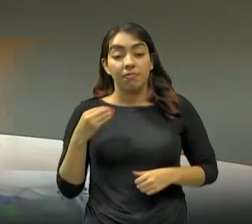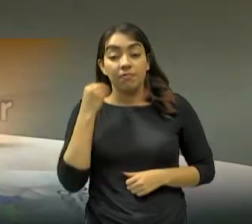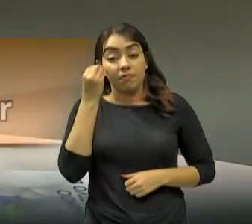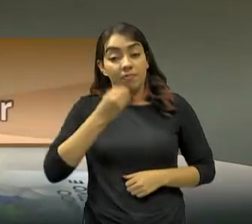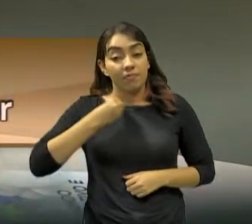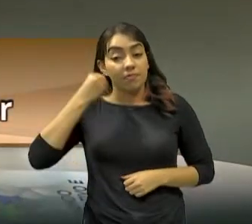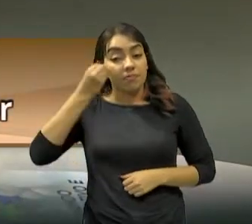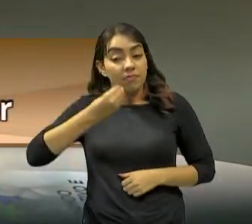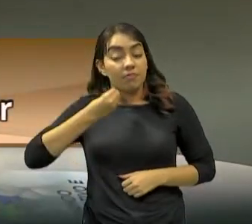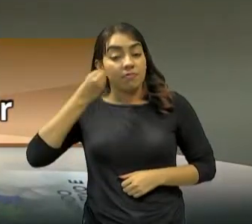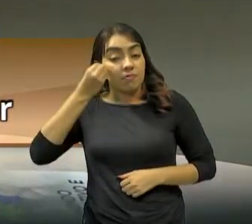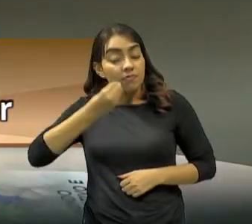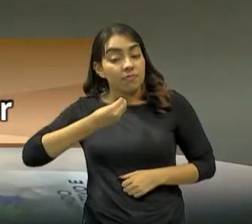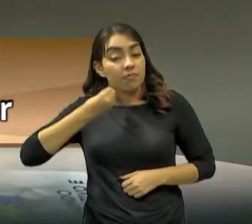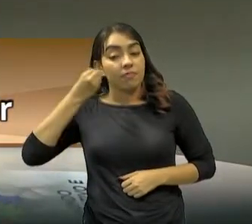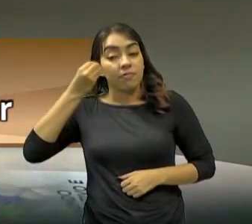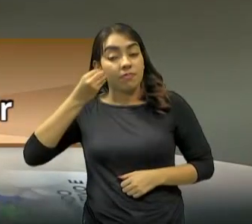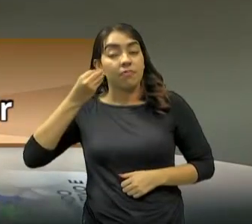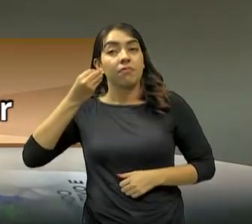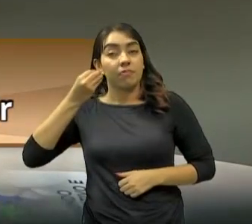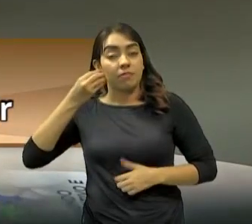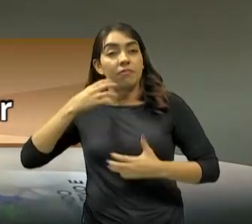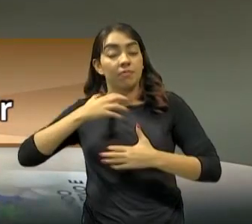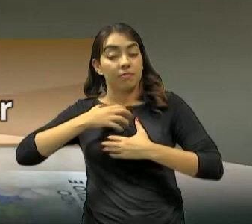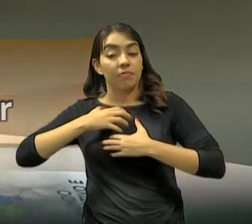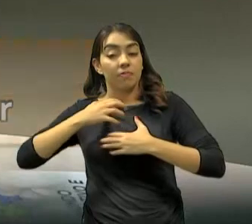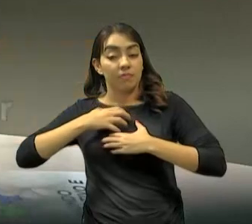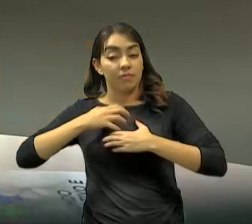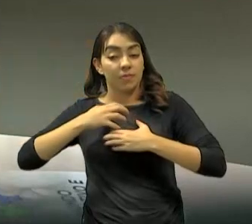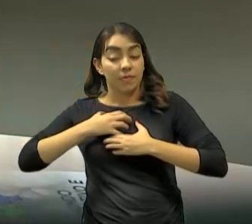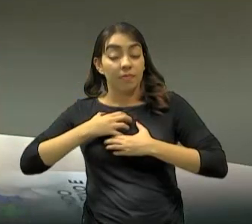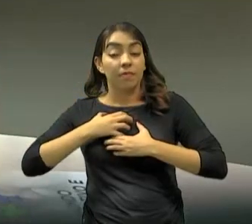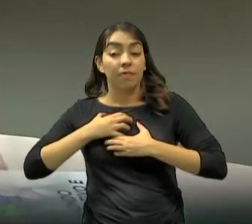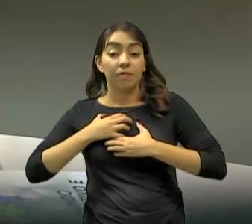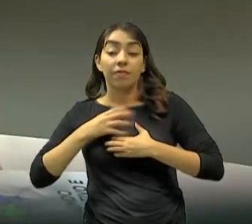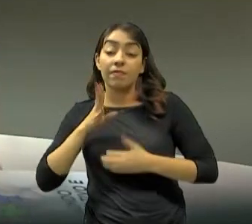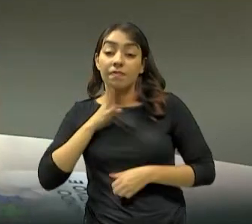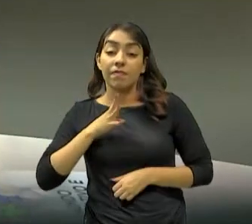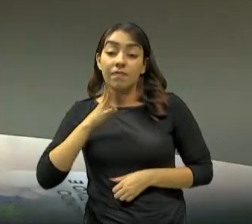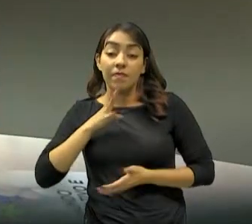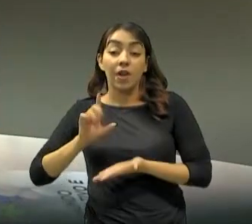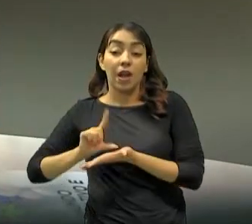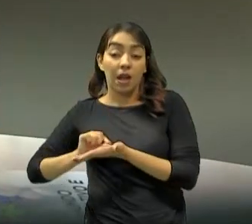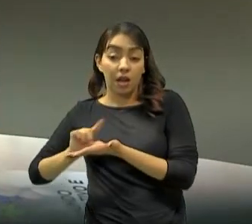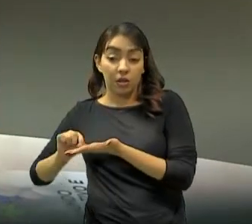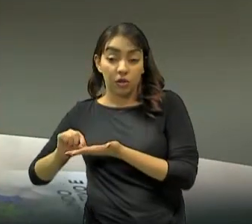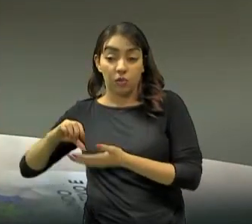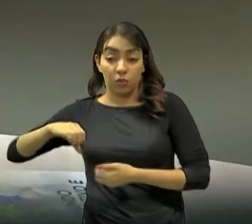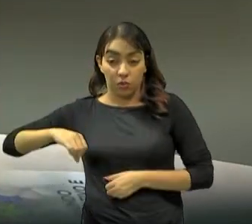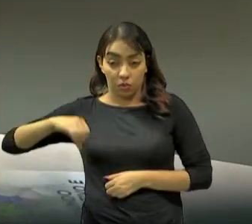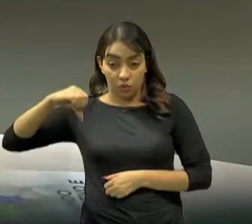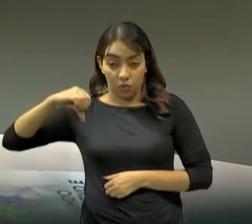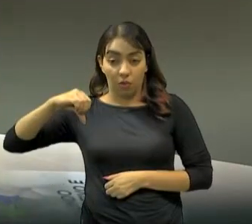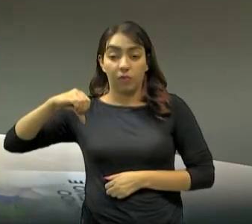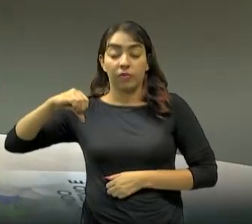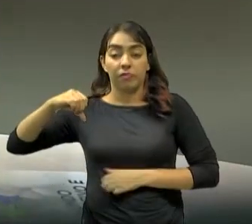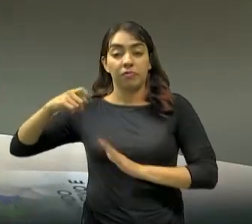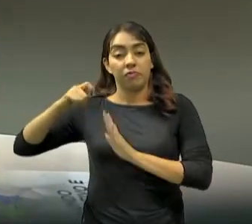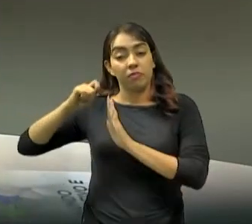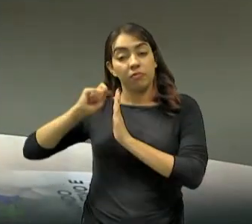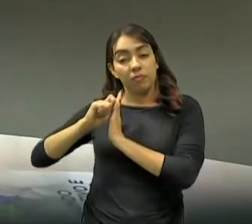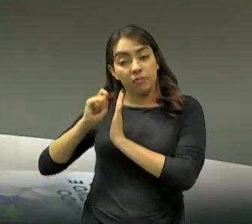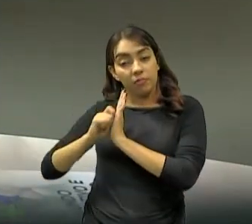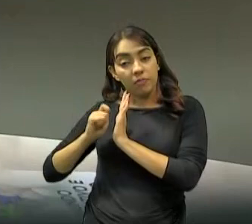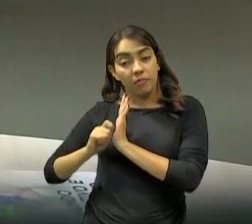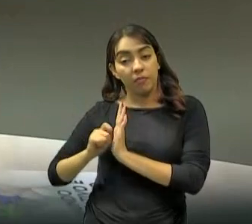olhar. E foi super interessante que eles trouxeram, né, ou seja, artigos, então temos aqui nove artigos de profissionais de diversas